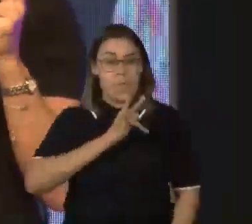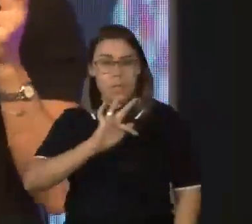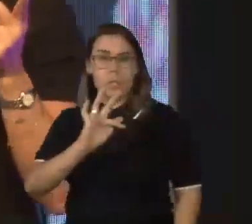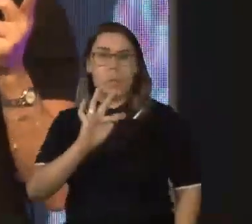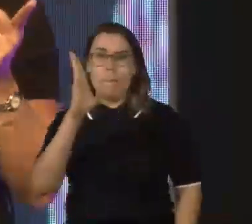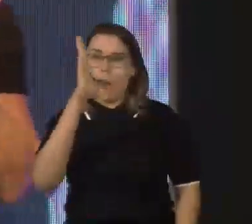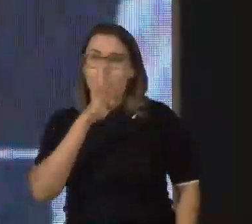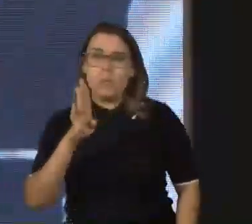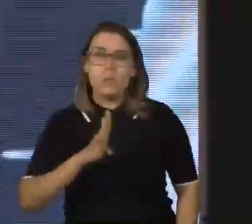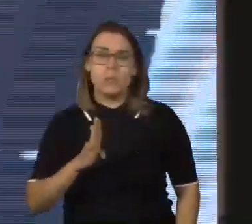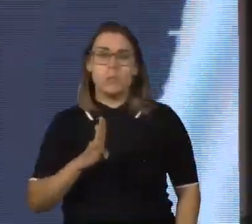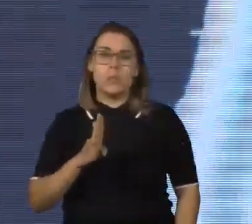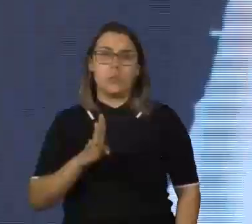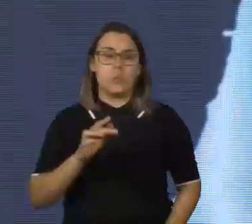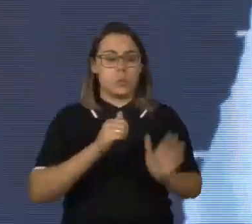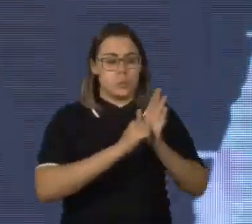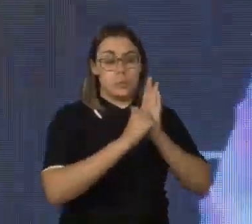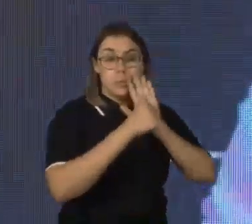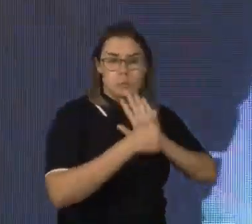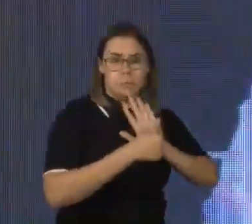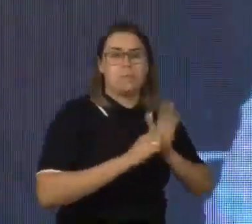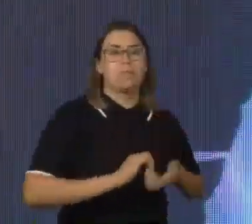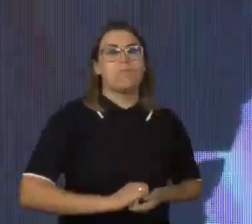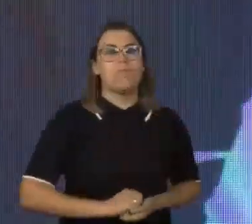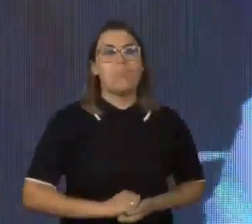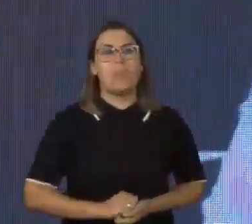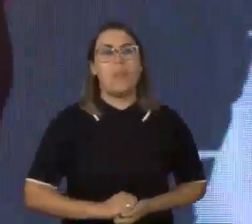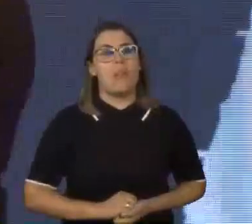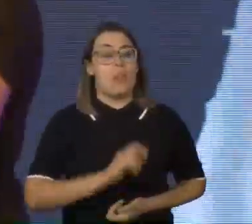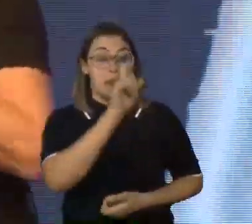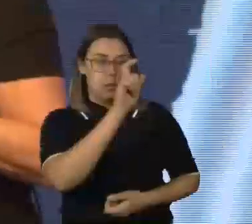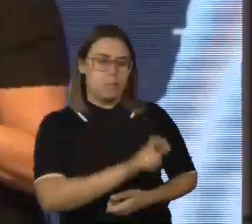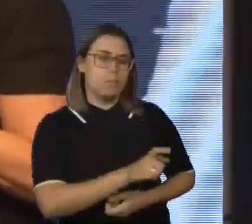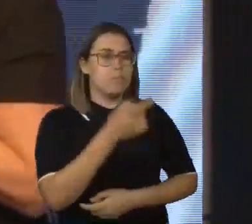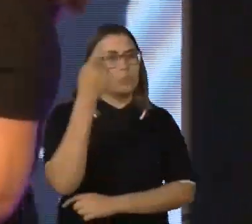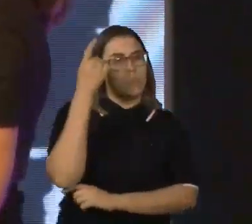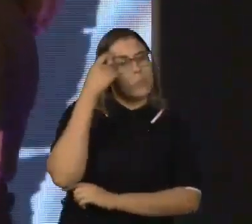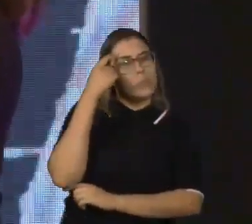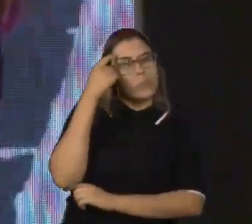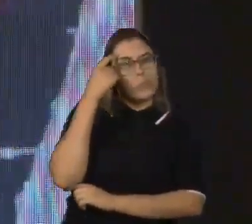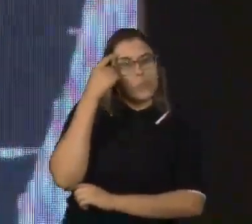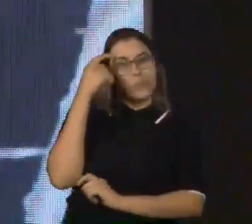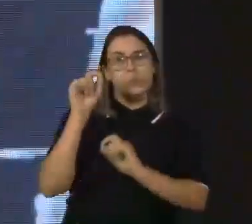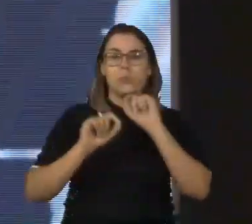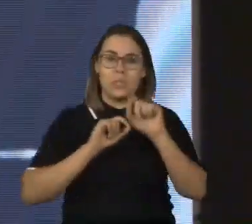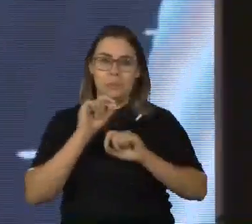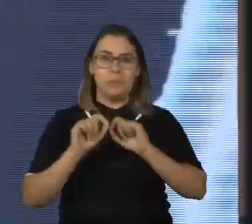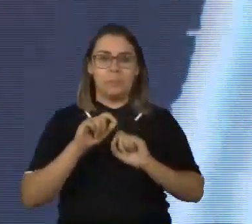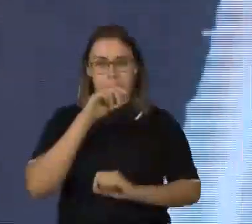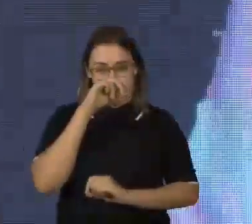das Associações de Síndrome de Down. Ela me ajudou a pensar alguns insivos sobre